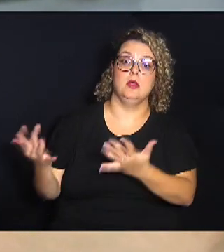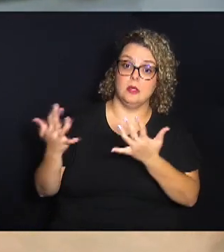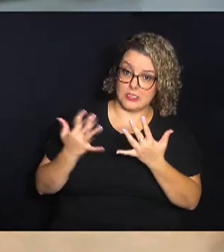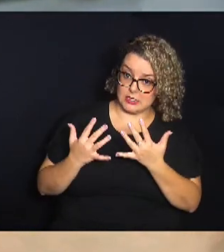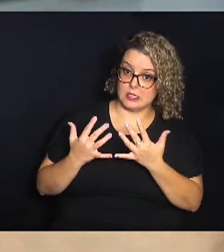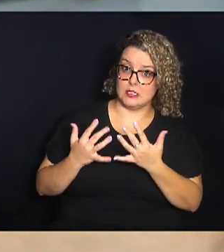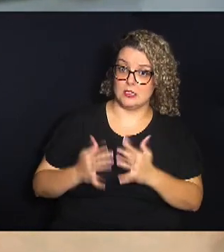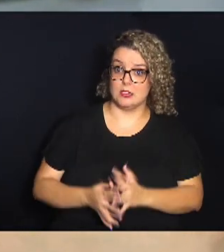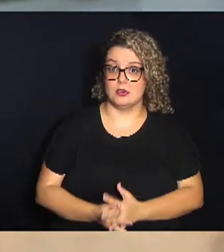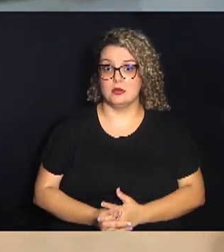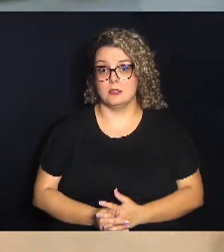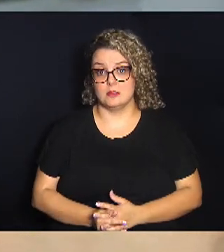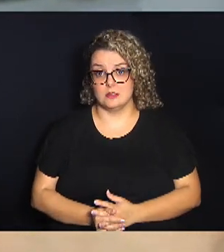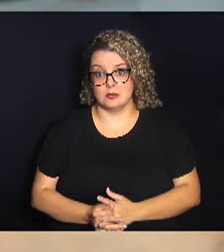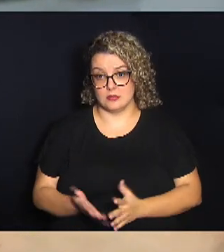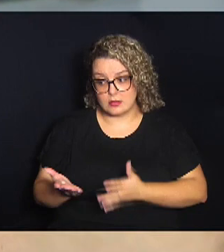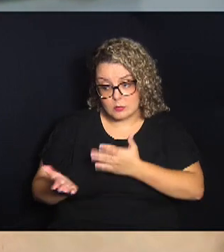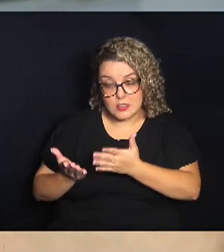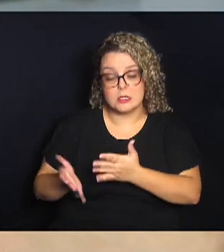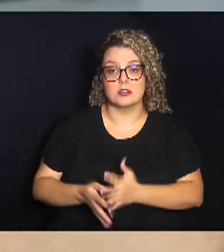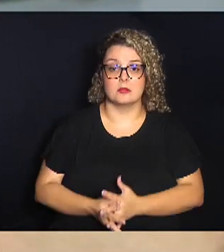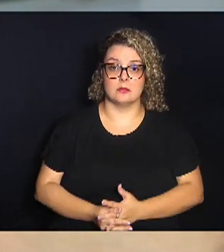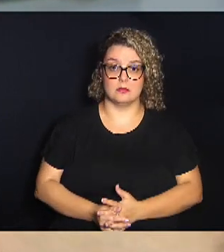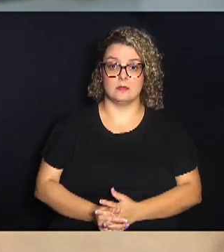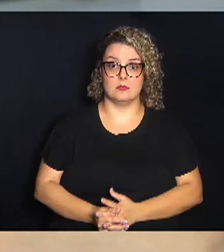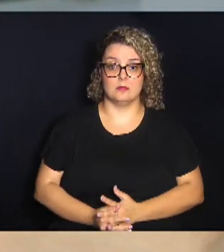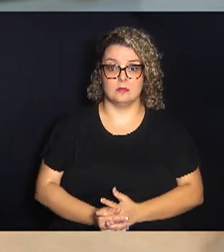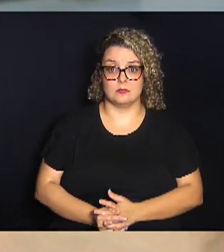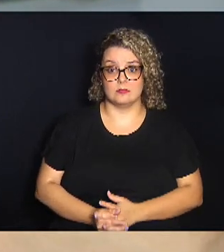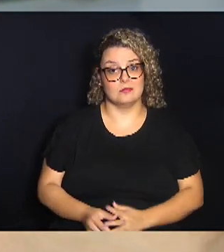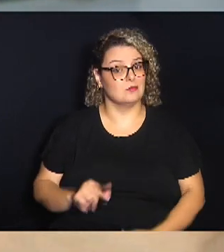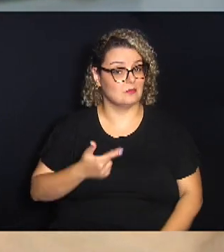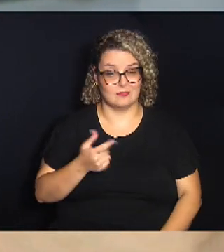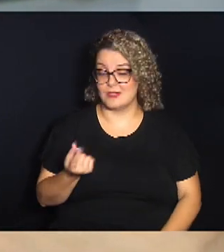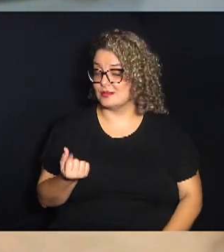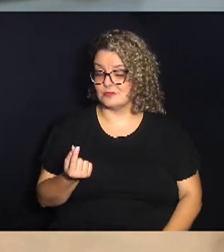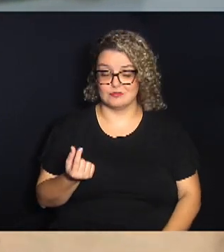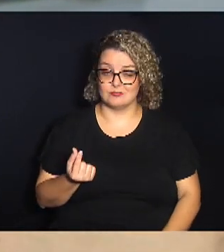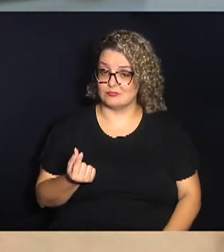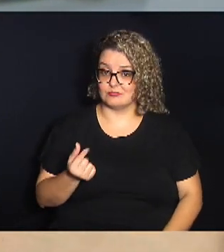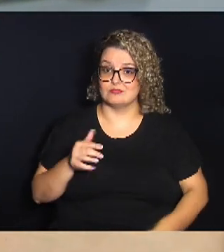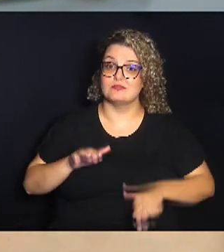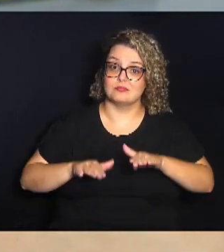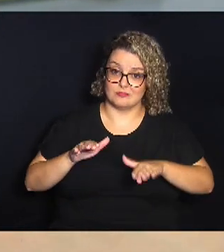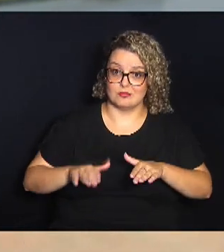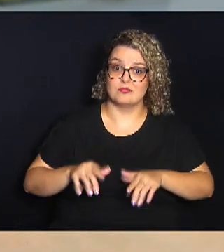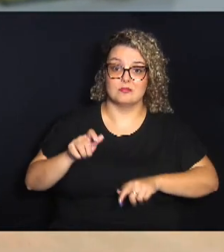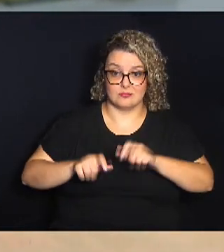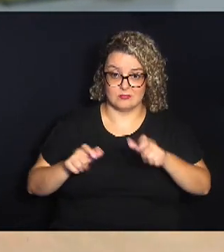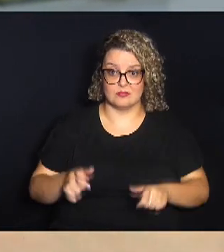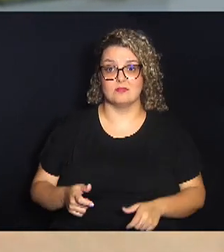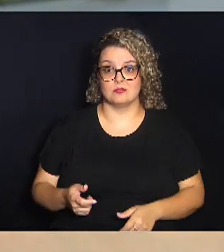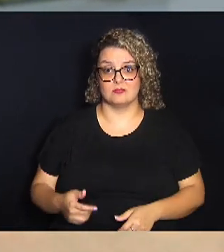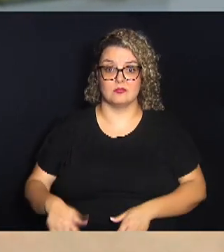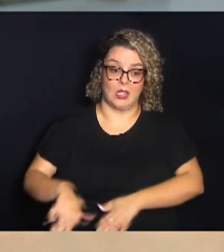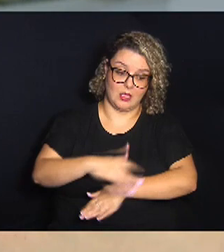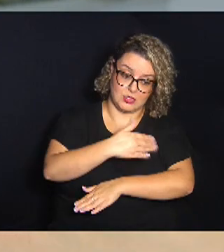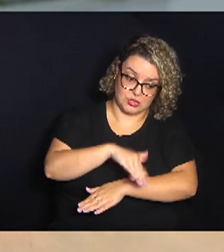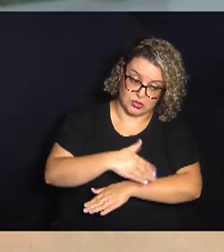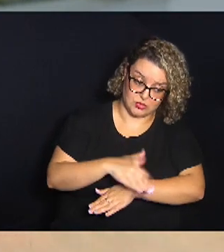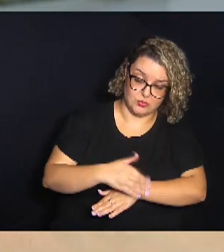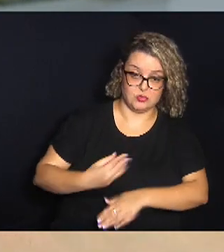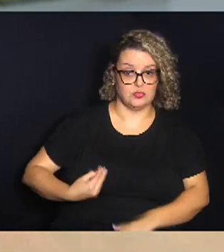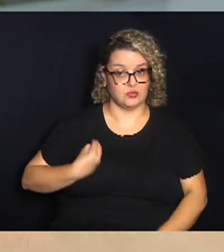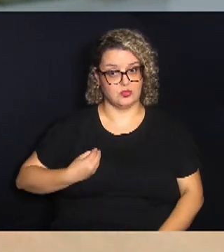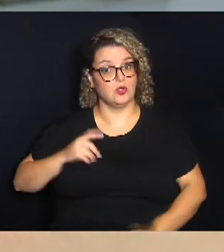ser tratado, mas eles não têm recursos. Às vezes, pessoas vêm de rua, às vezes vêm de